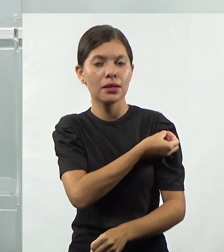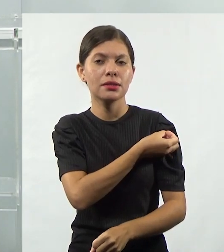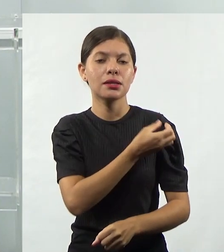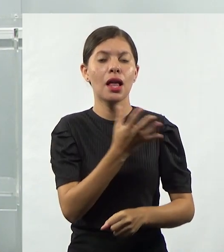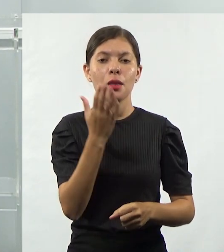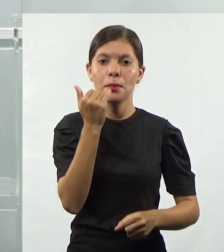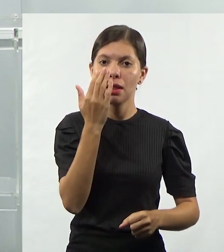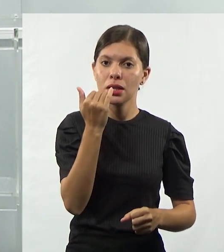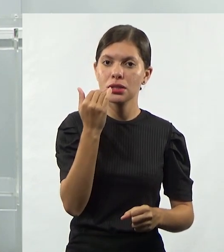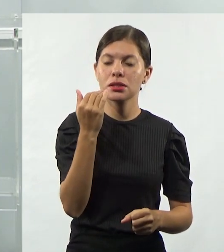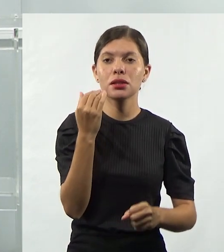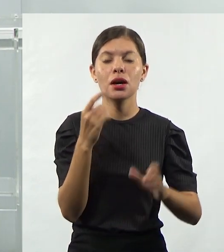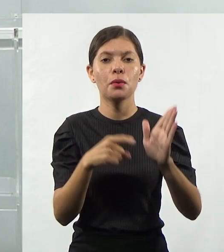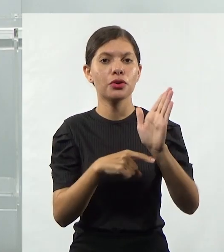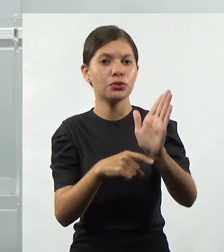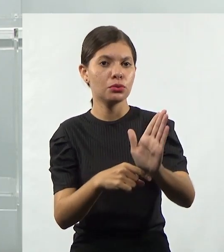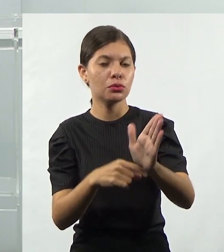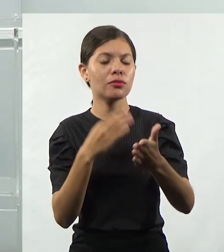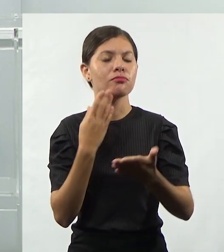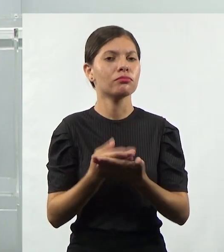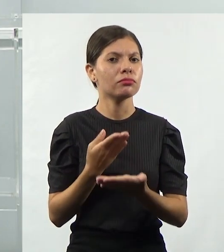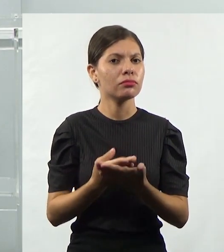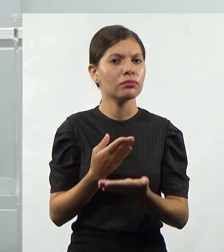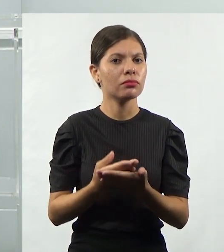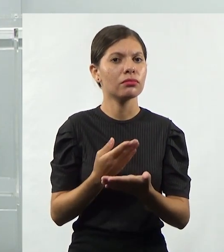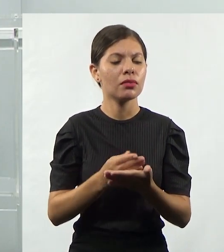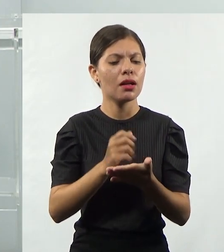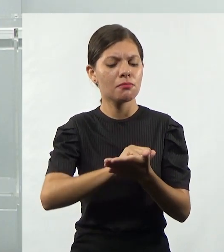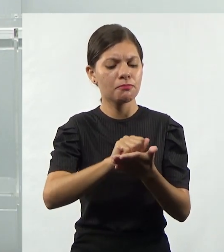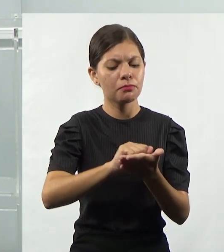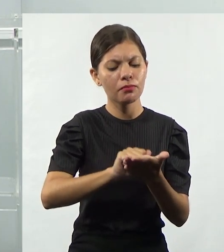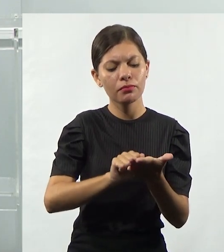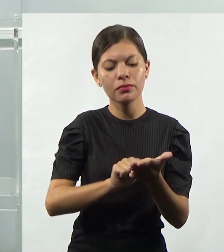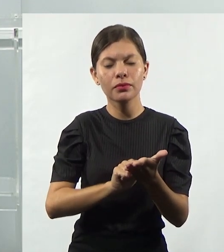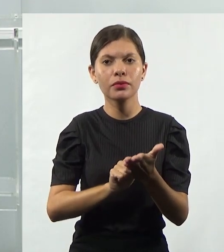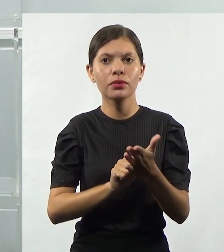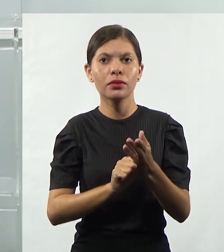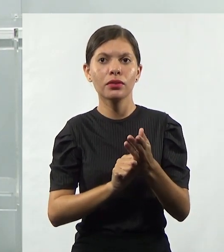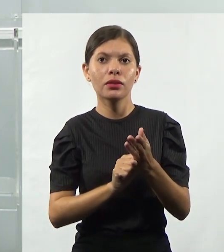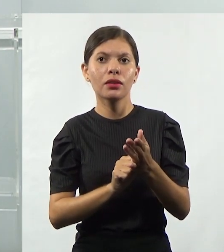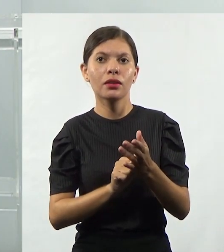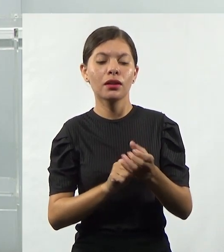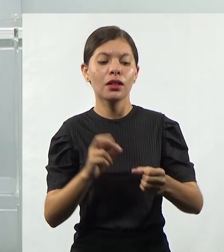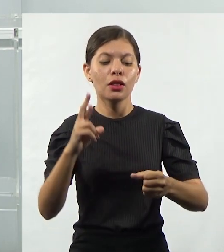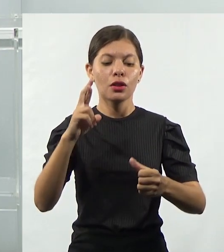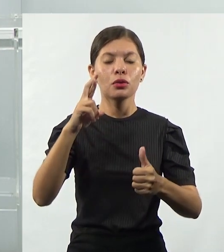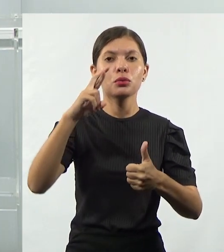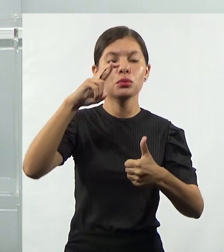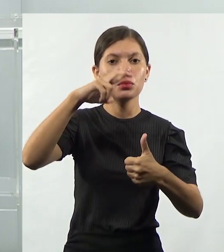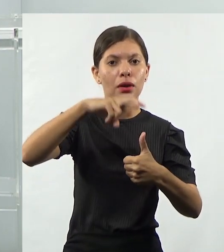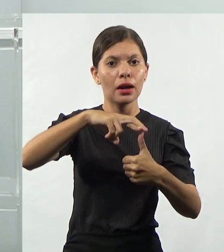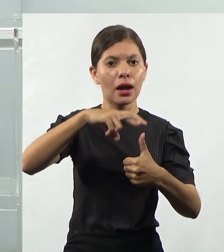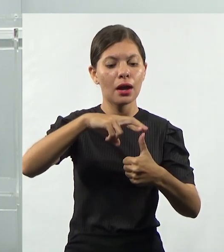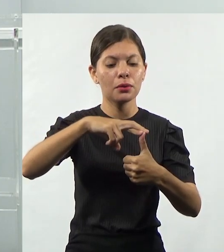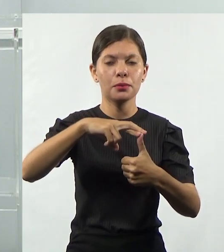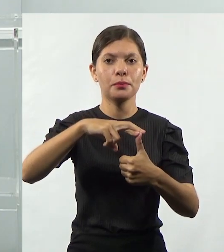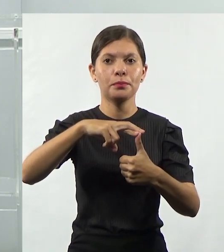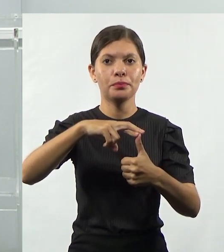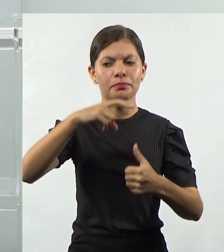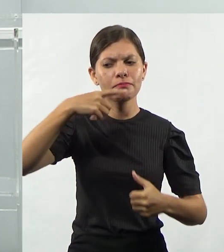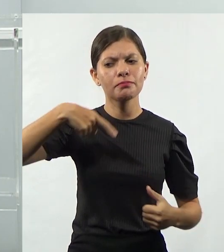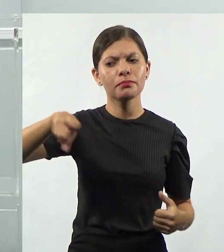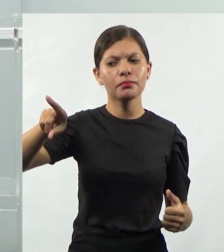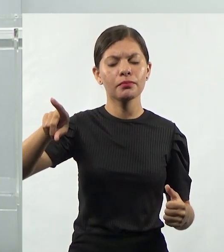alimentação? Não. Então, tudo isso tem que ser estudado, tem que ser feito o desenho do cargo para que a pessoa possa entrar,